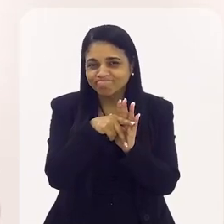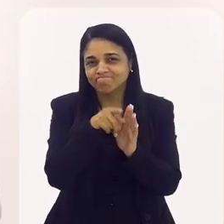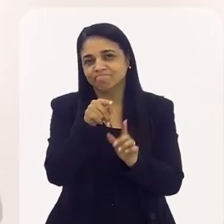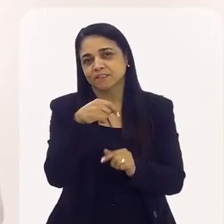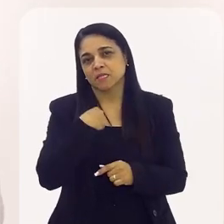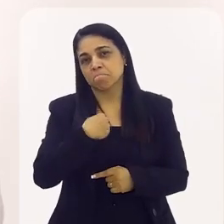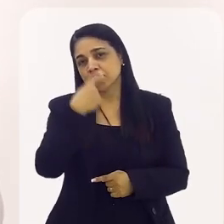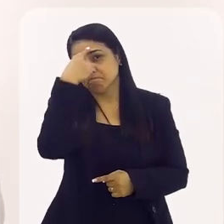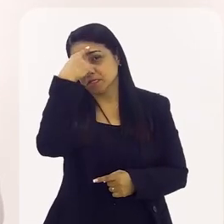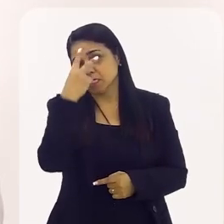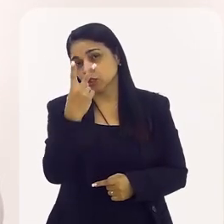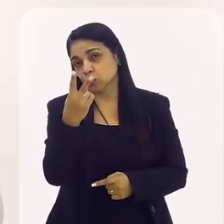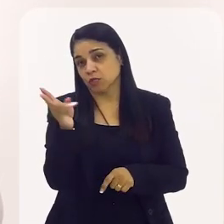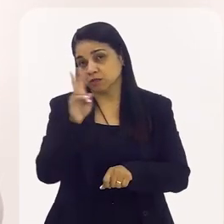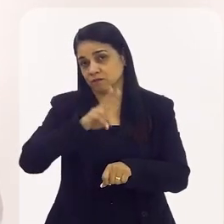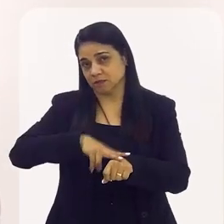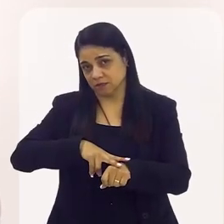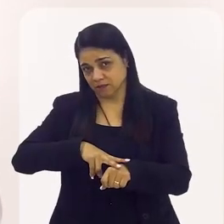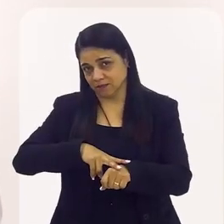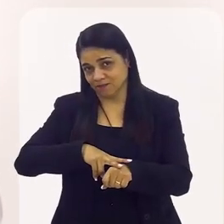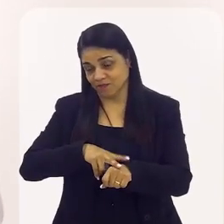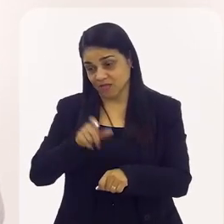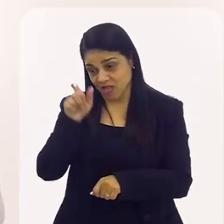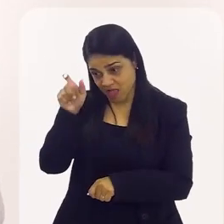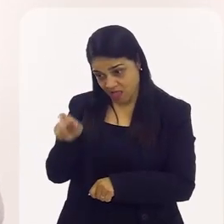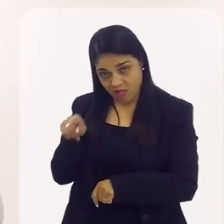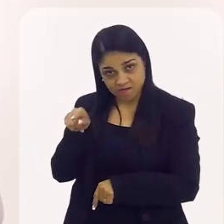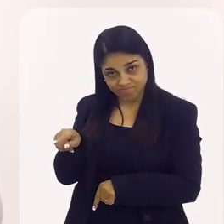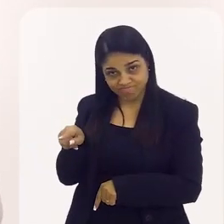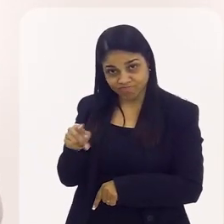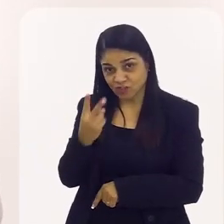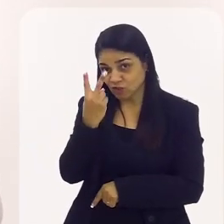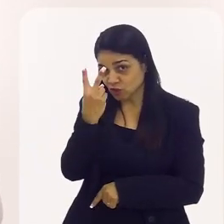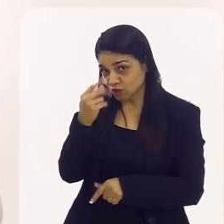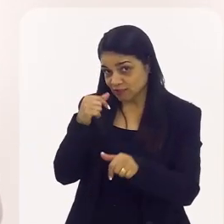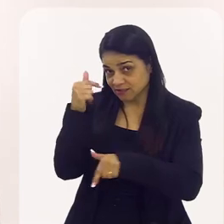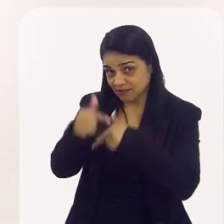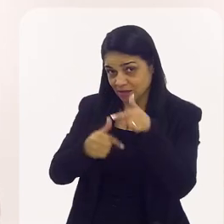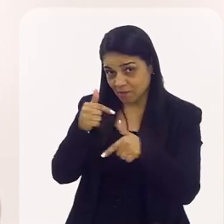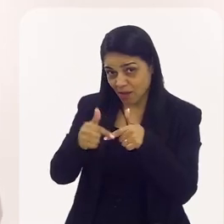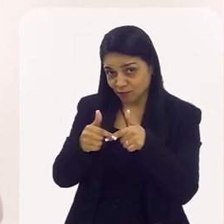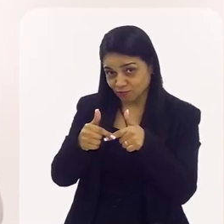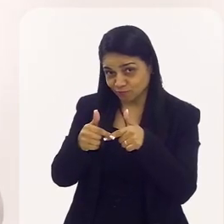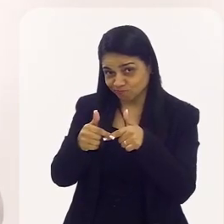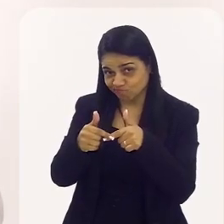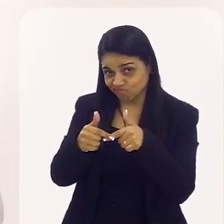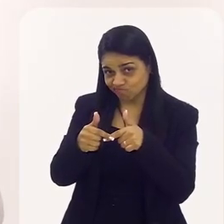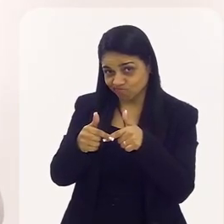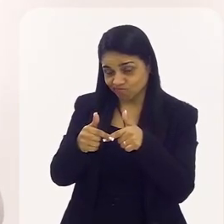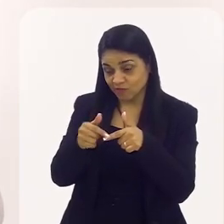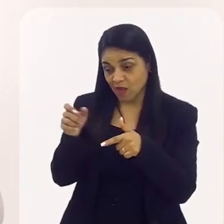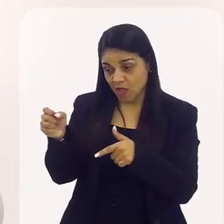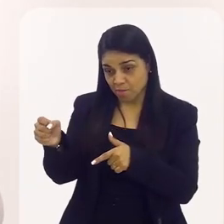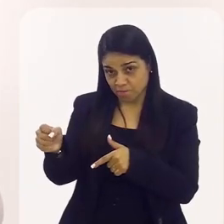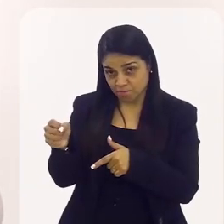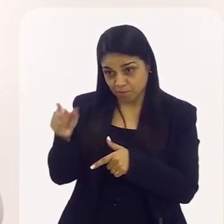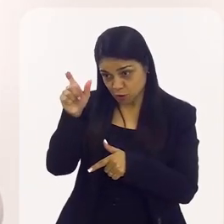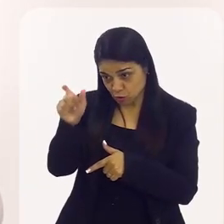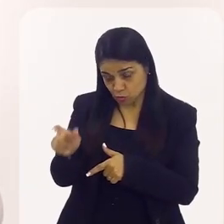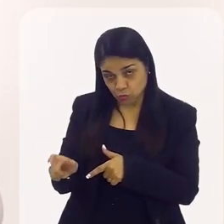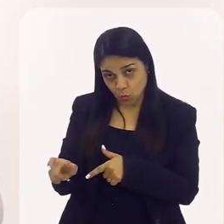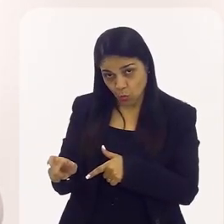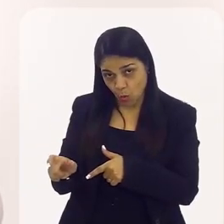que você tem que pensar duas vezes. Porque ela está fazendo dois trabalhos. Ela está tirando essa